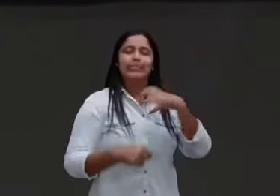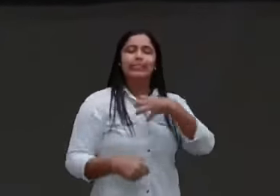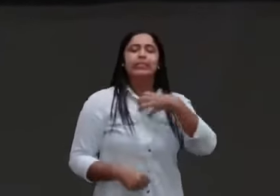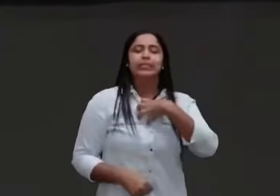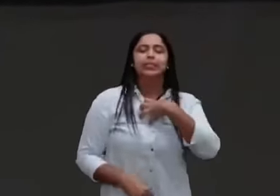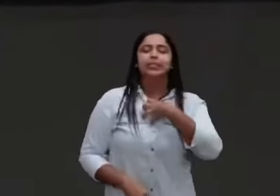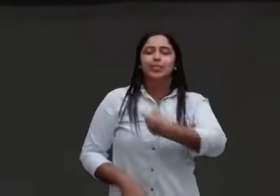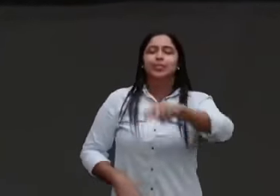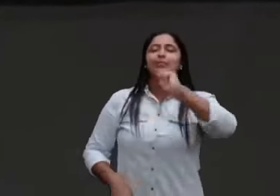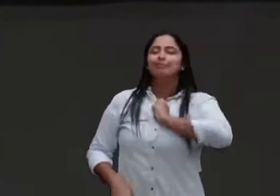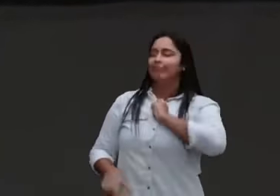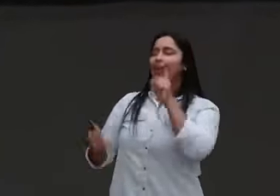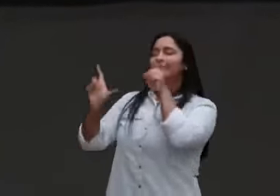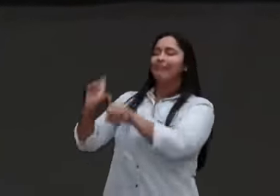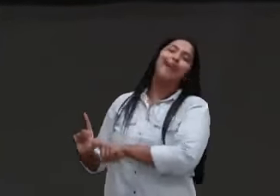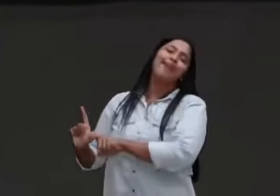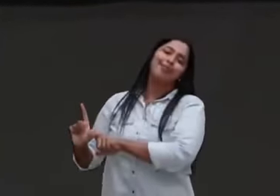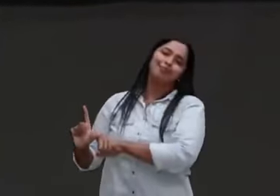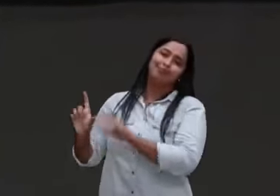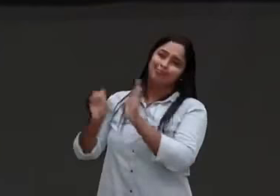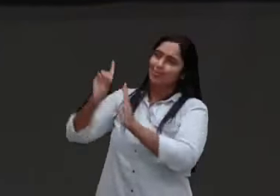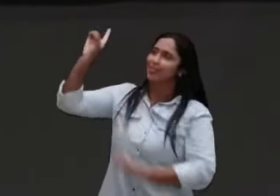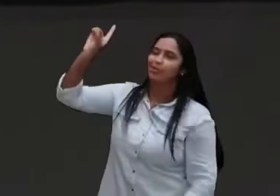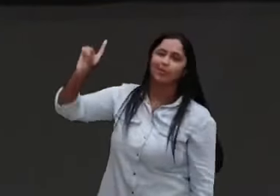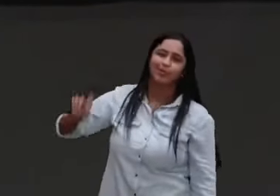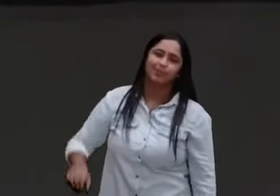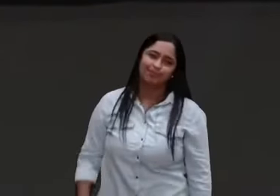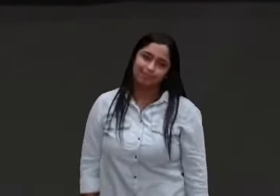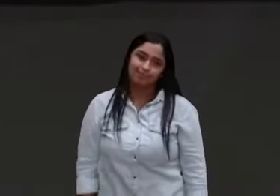o salmista demonstrou o desejo de compromisso,